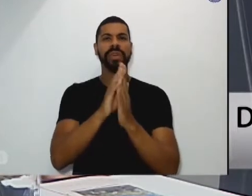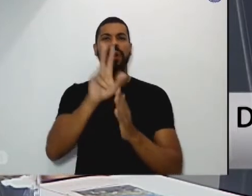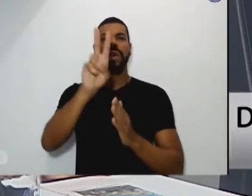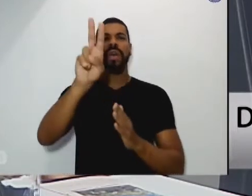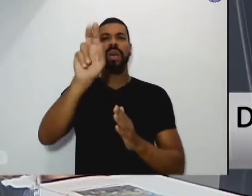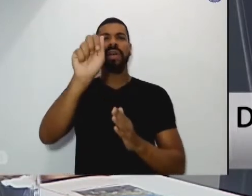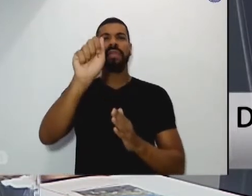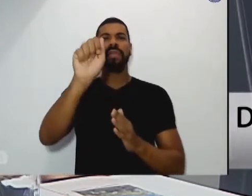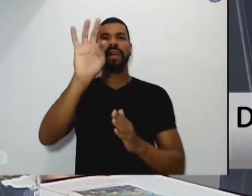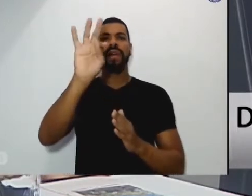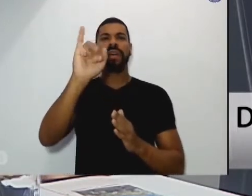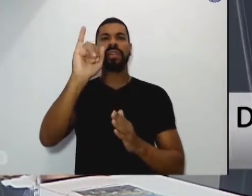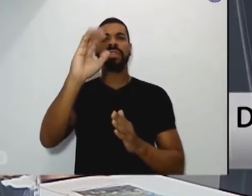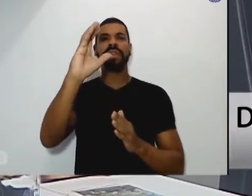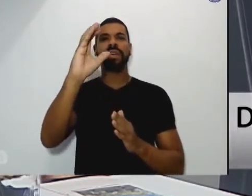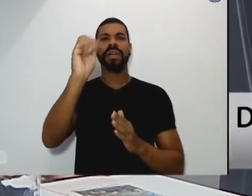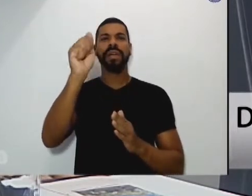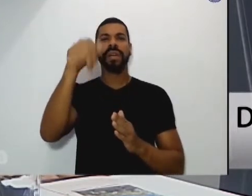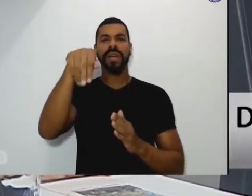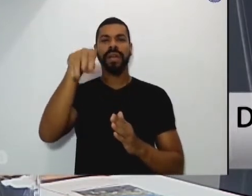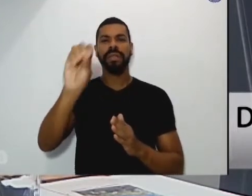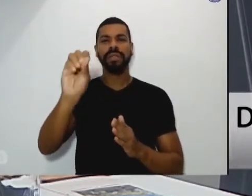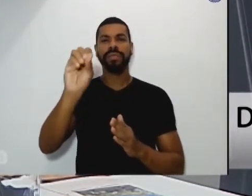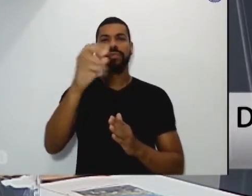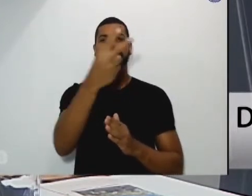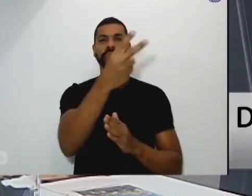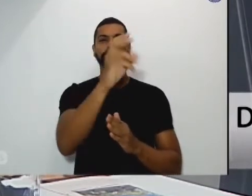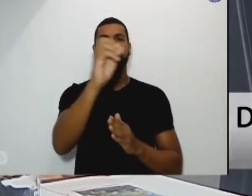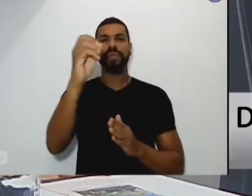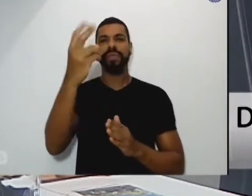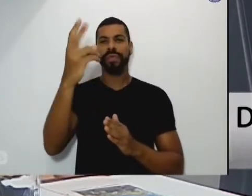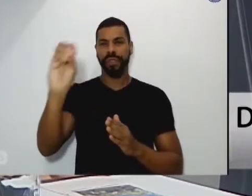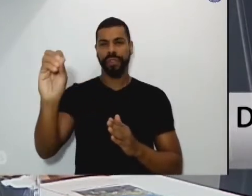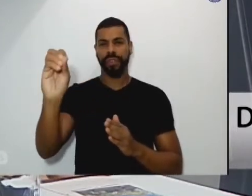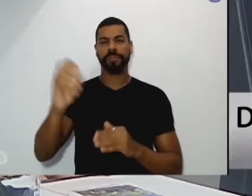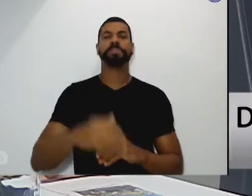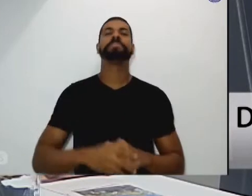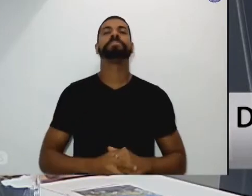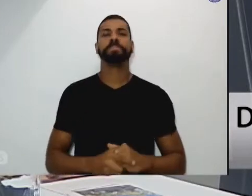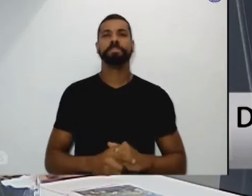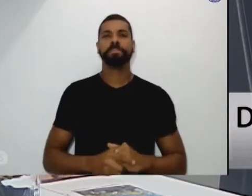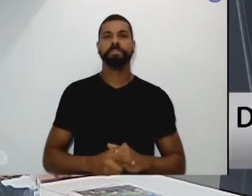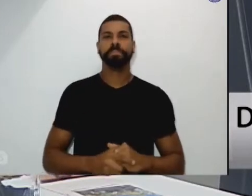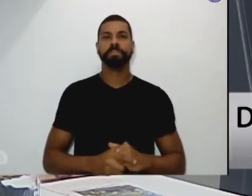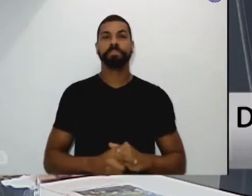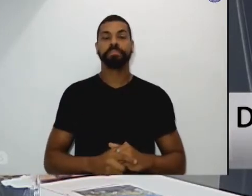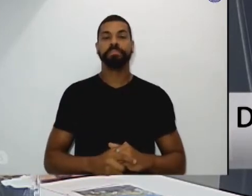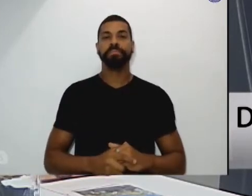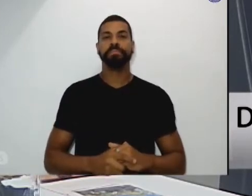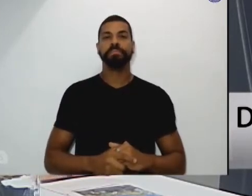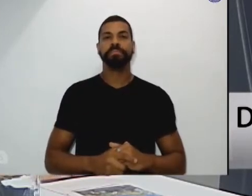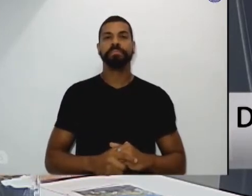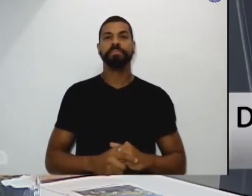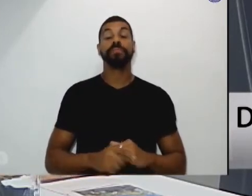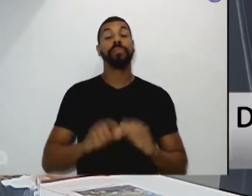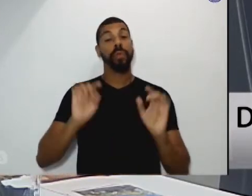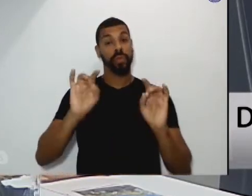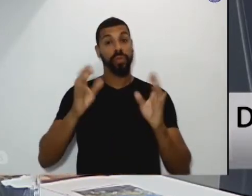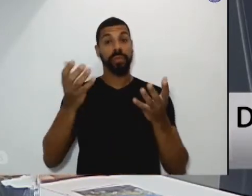Papa Francisco Só quero antes de devolver